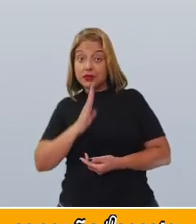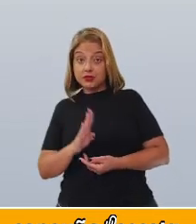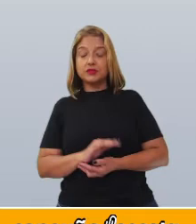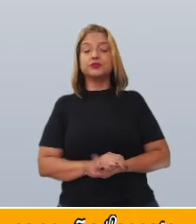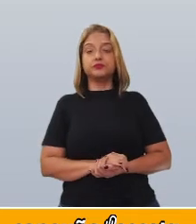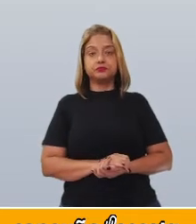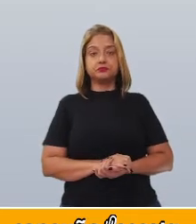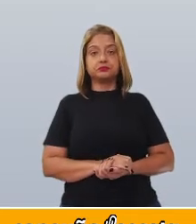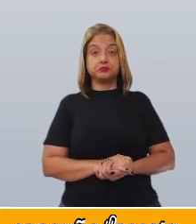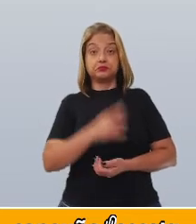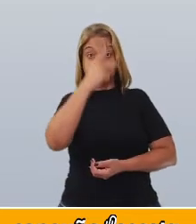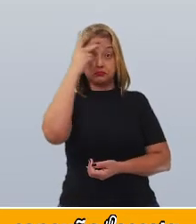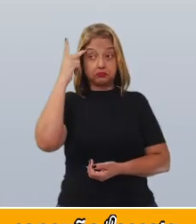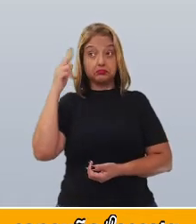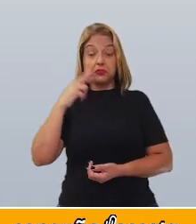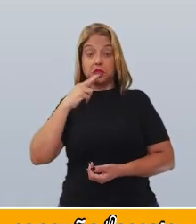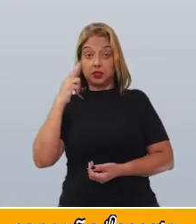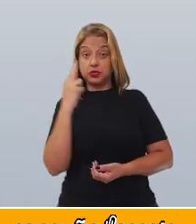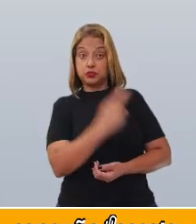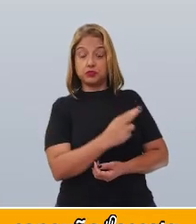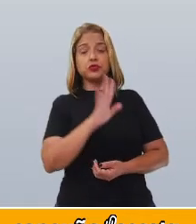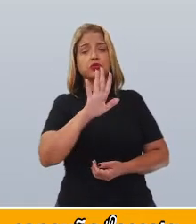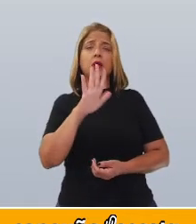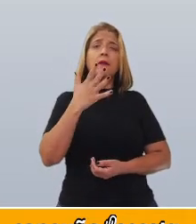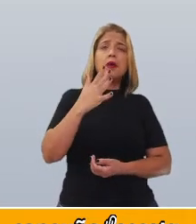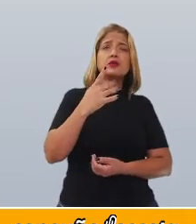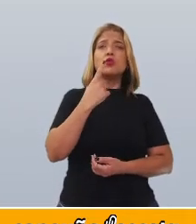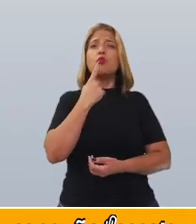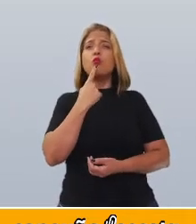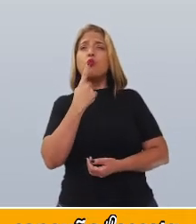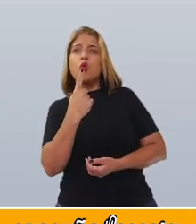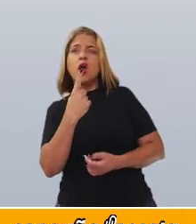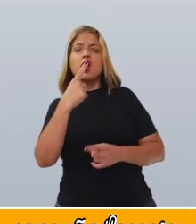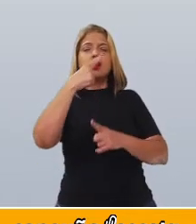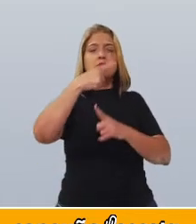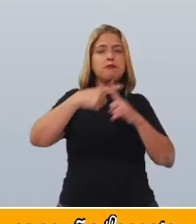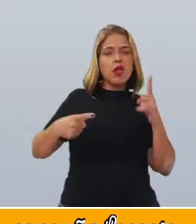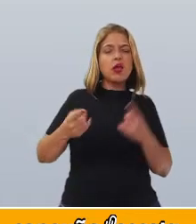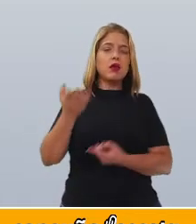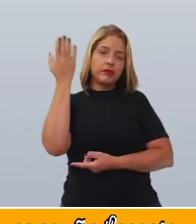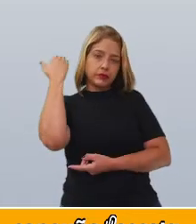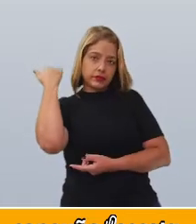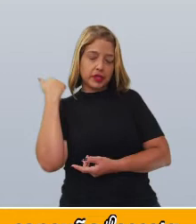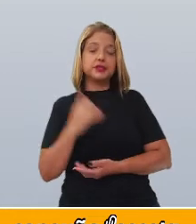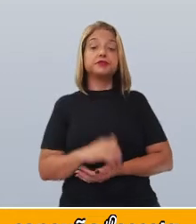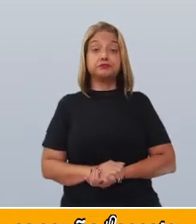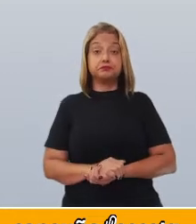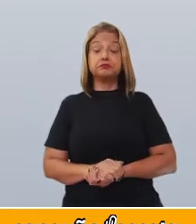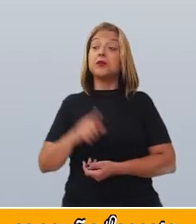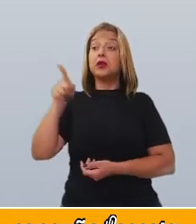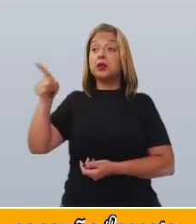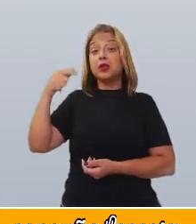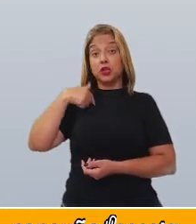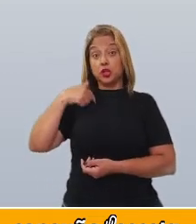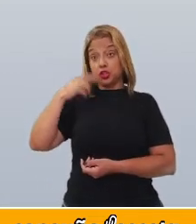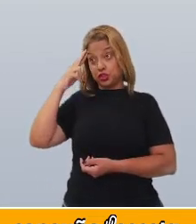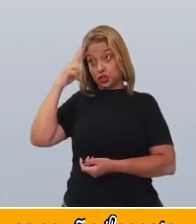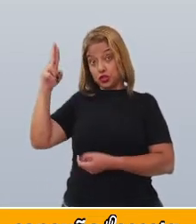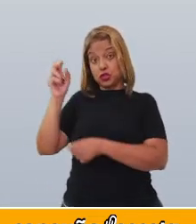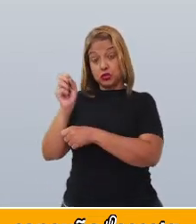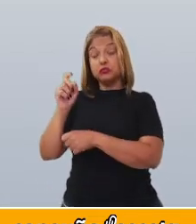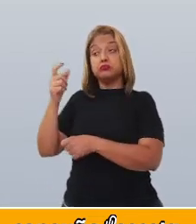entrevistado responde. Foi há um ano e meio atrás. Meu supervisor me perguntou se eu poderia